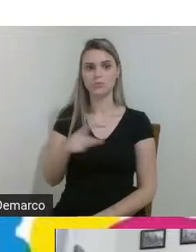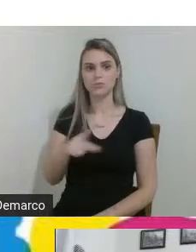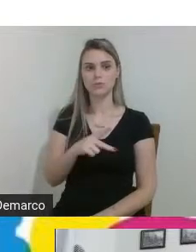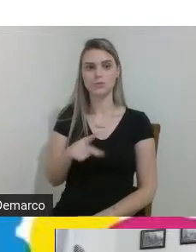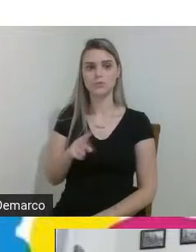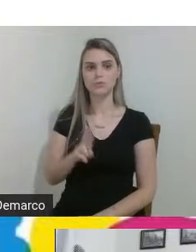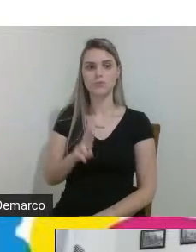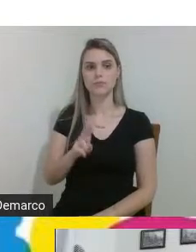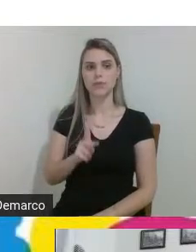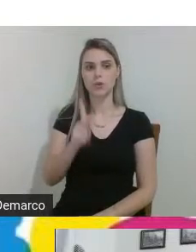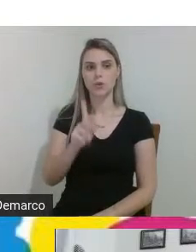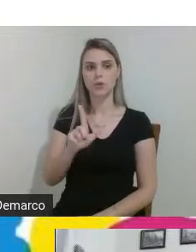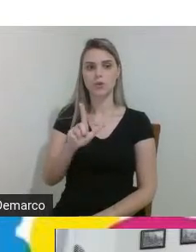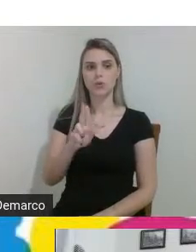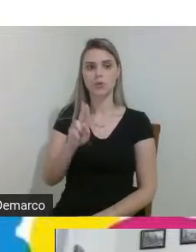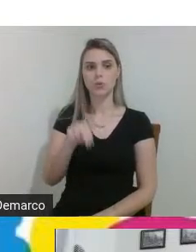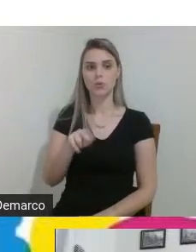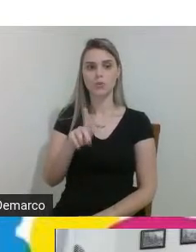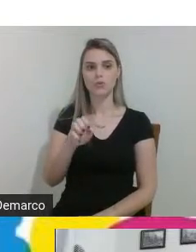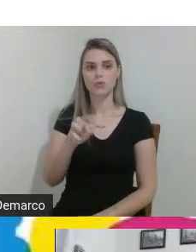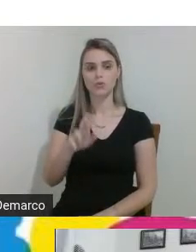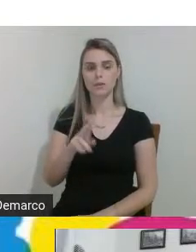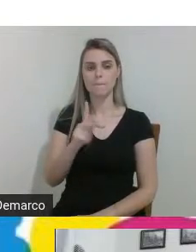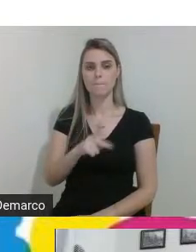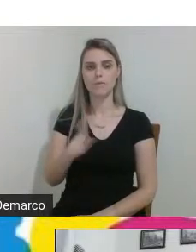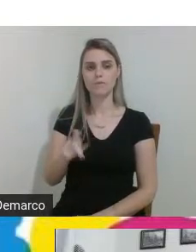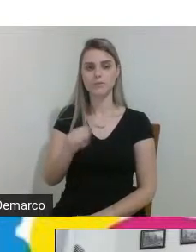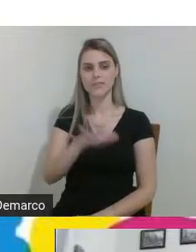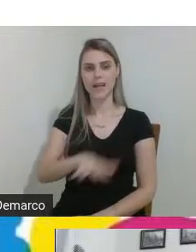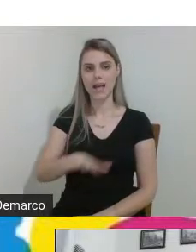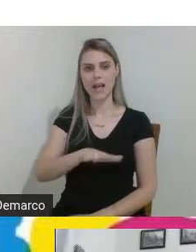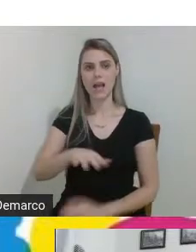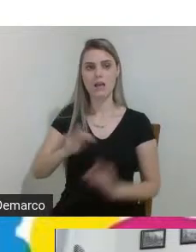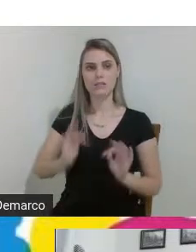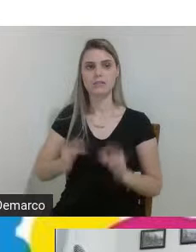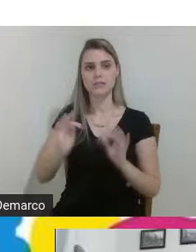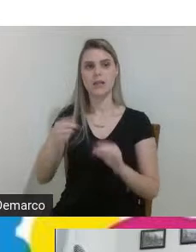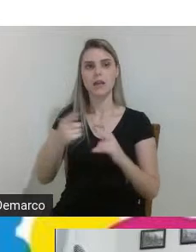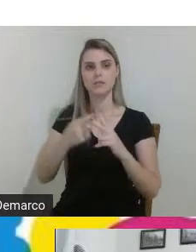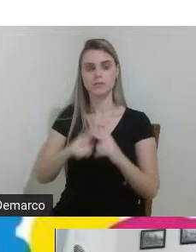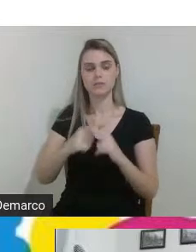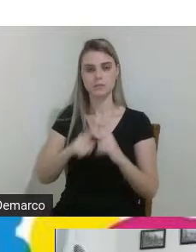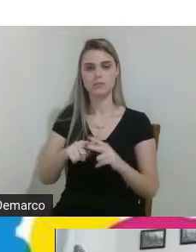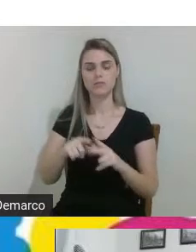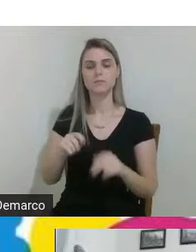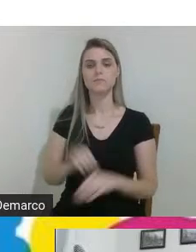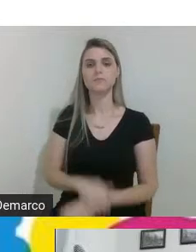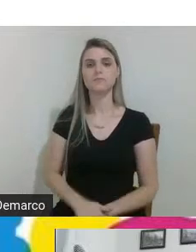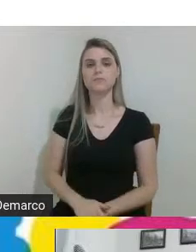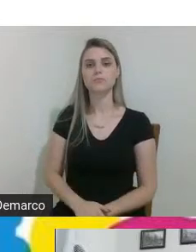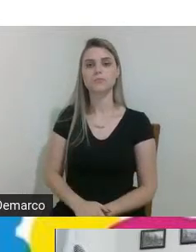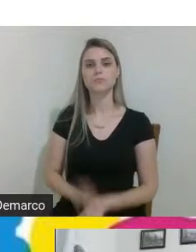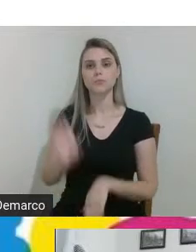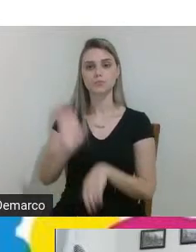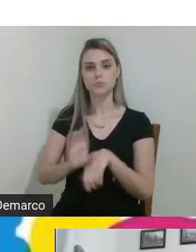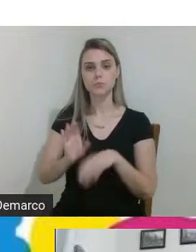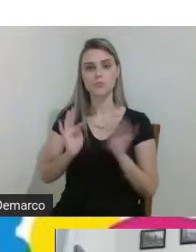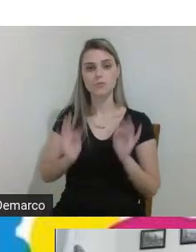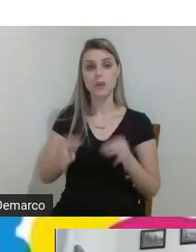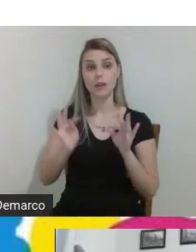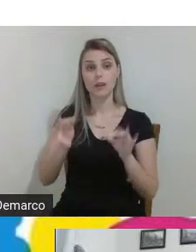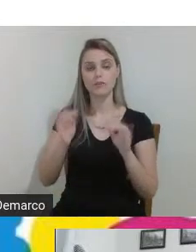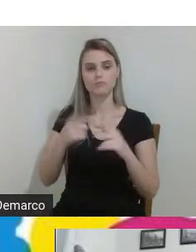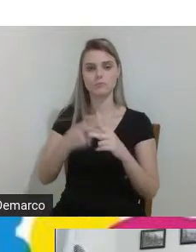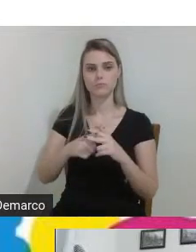Esterbeck professor da área técnica da mecânica atuando no curso técnico em mecânica